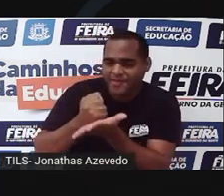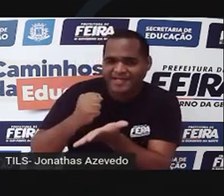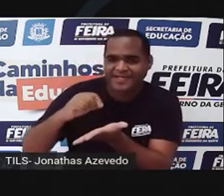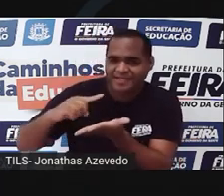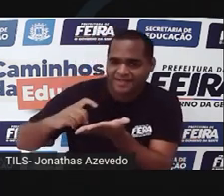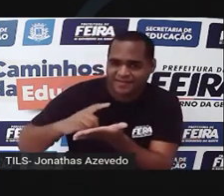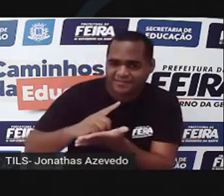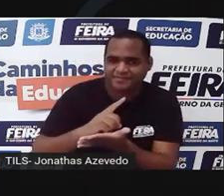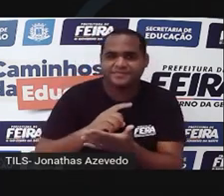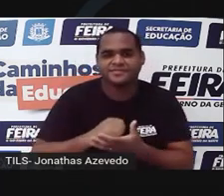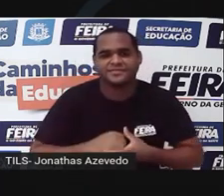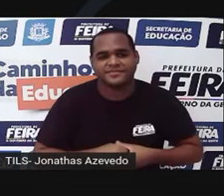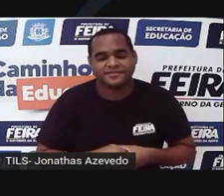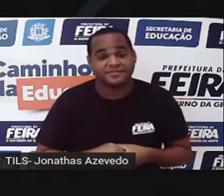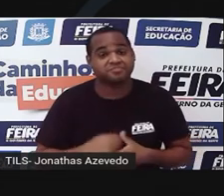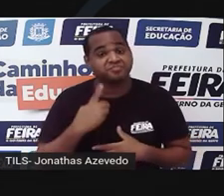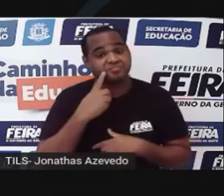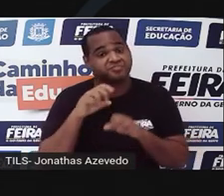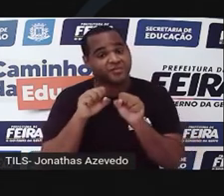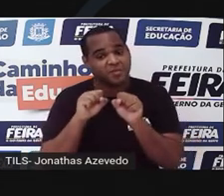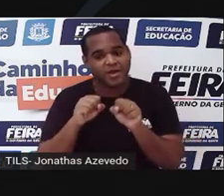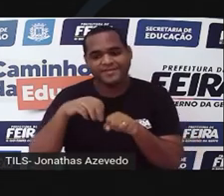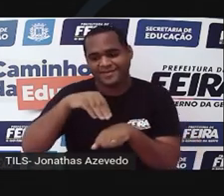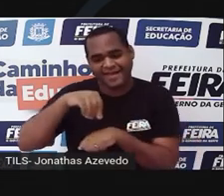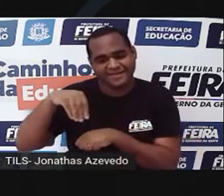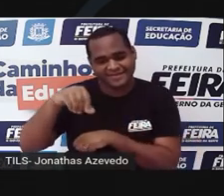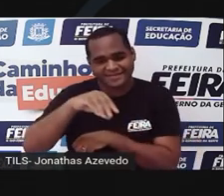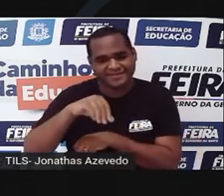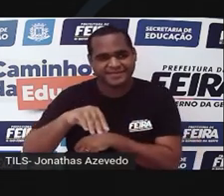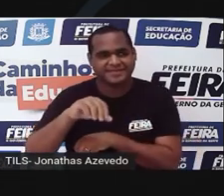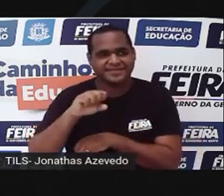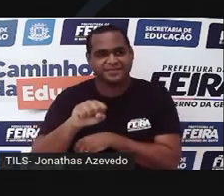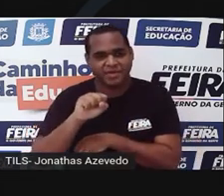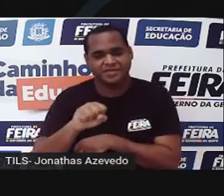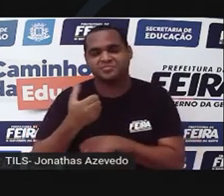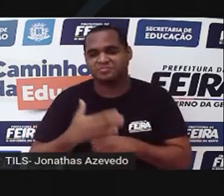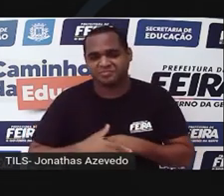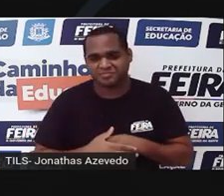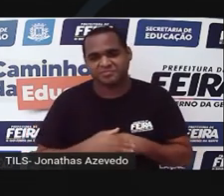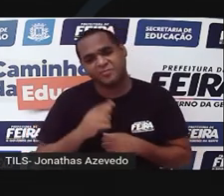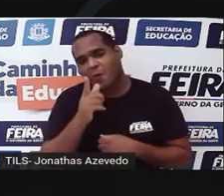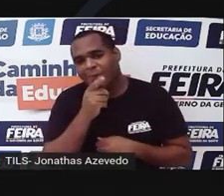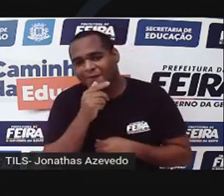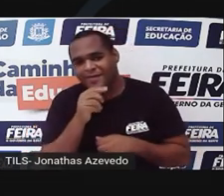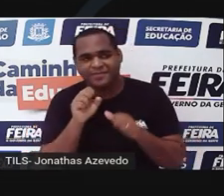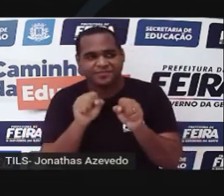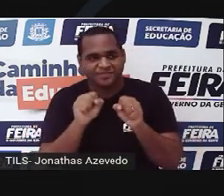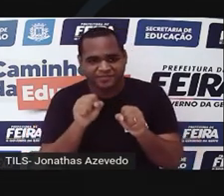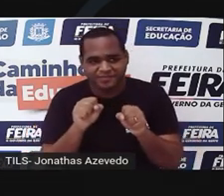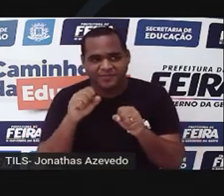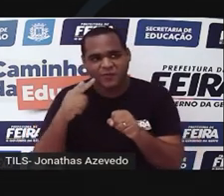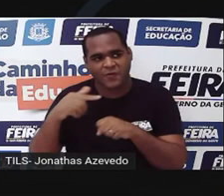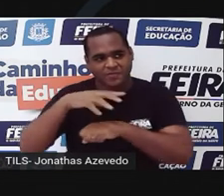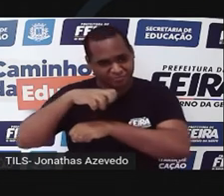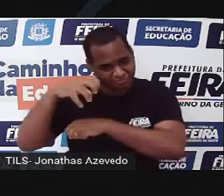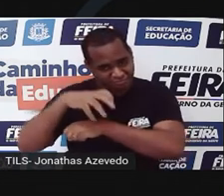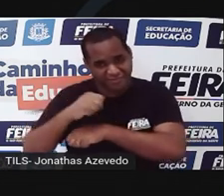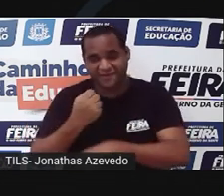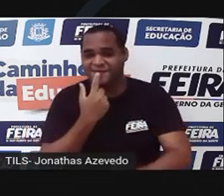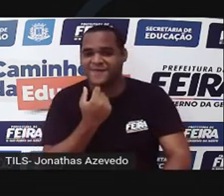Os anelídeos podem ser terrestres, como as minhocas, ou aquáticos, como as sanguessugas.